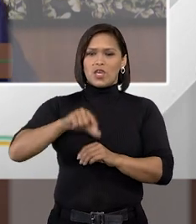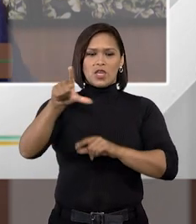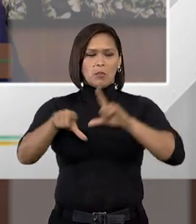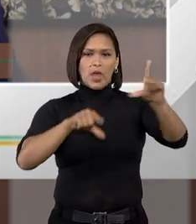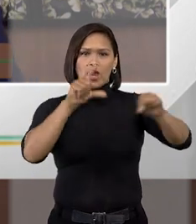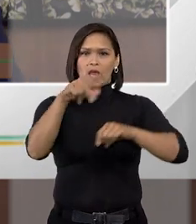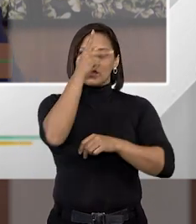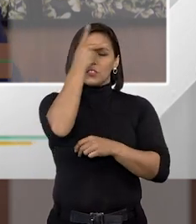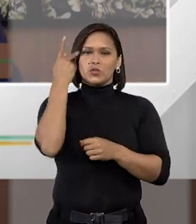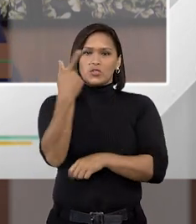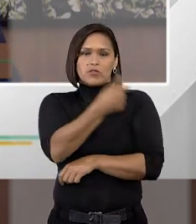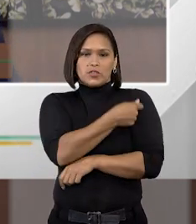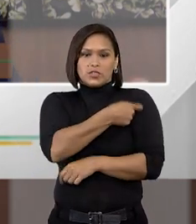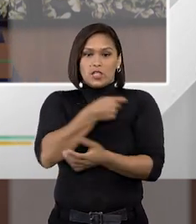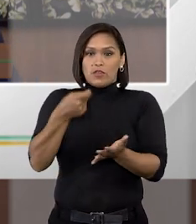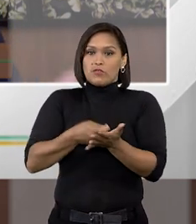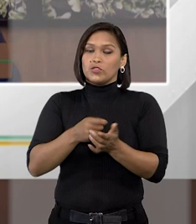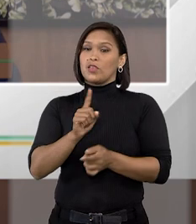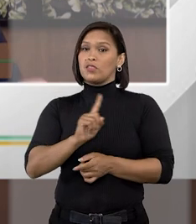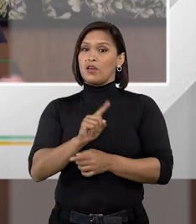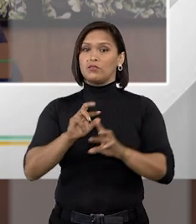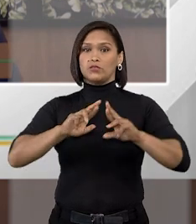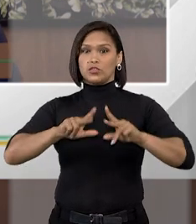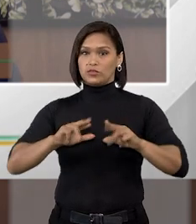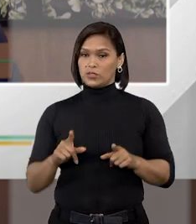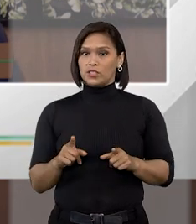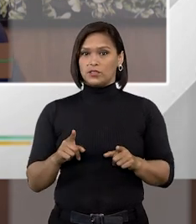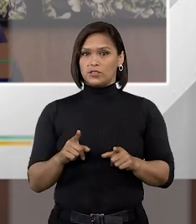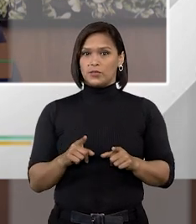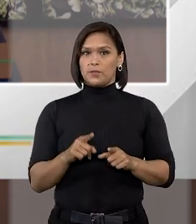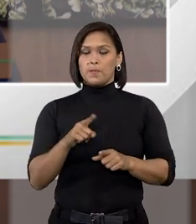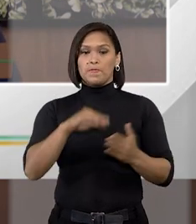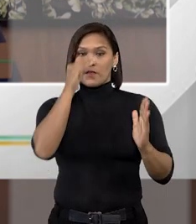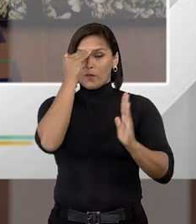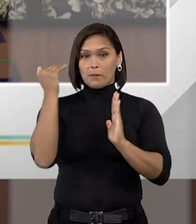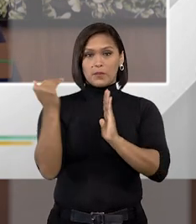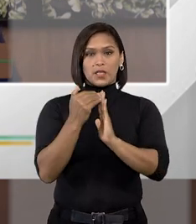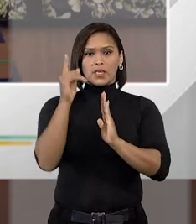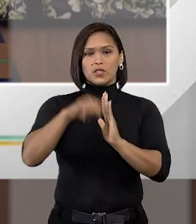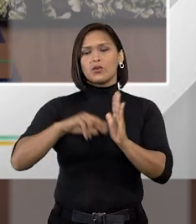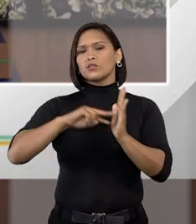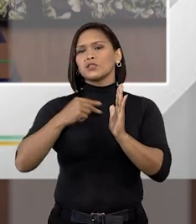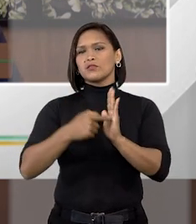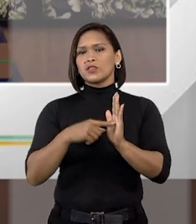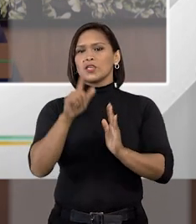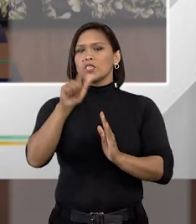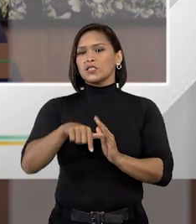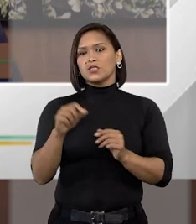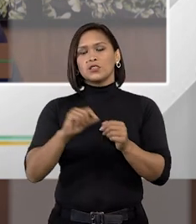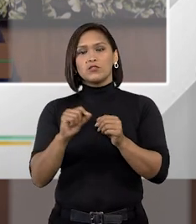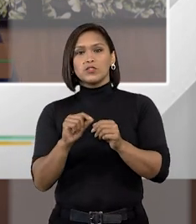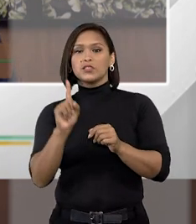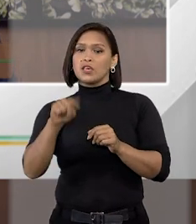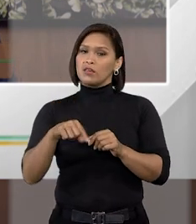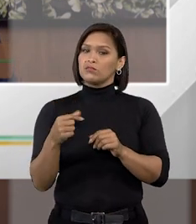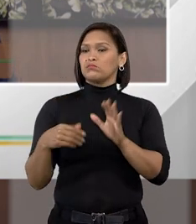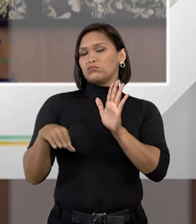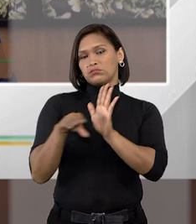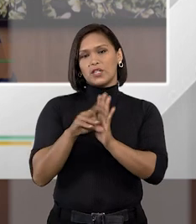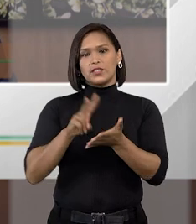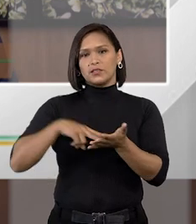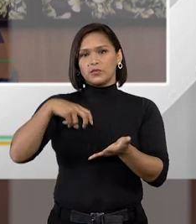e vacinando ela à força. Não, são duas coisas diferentes obrigatórias o que quer dizer? Quer dizer que se você não fizer você vai ser